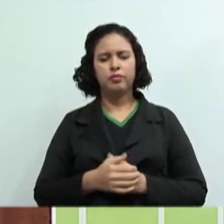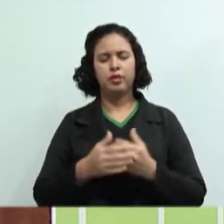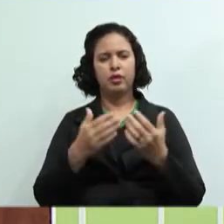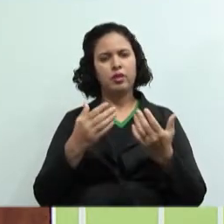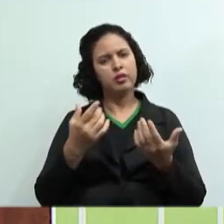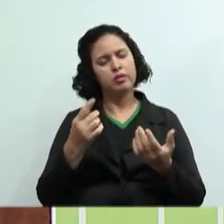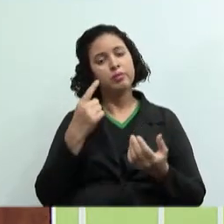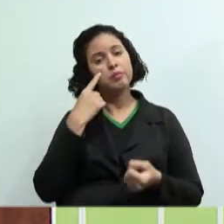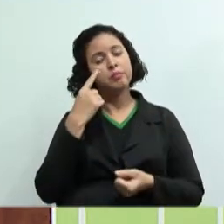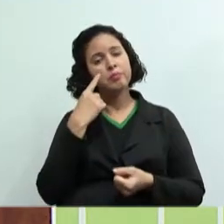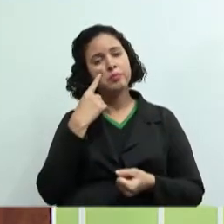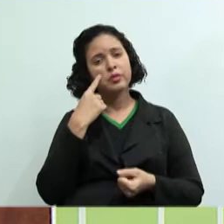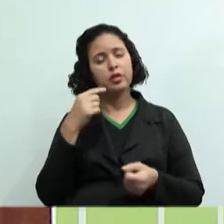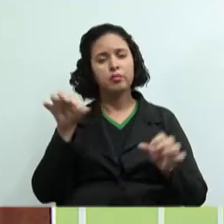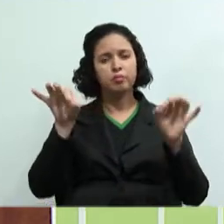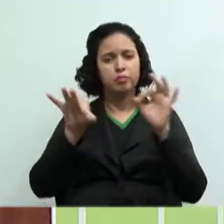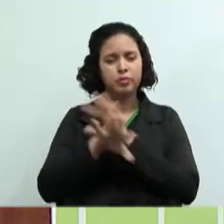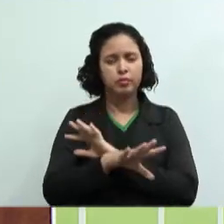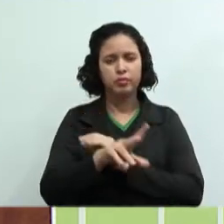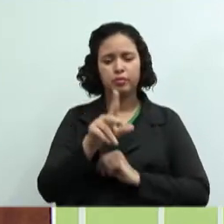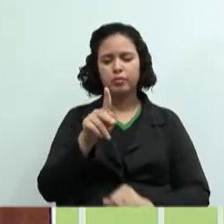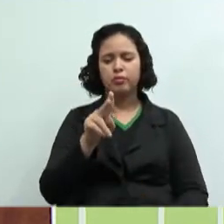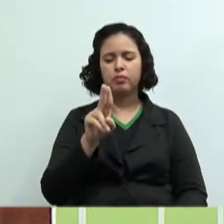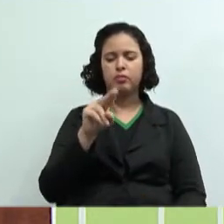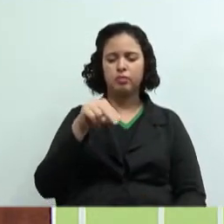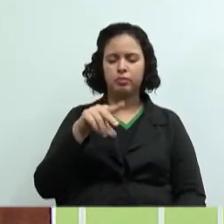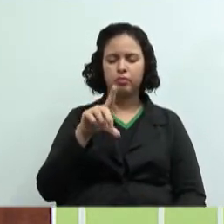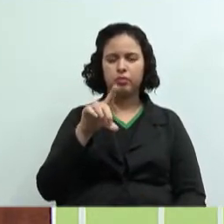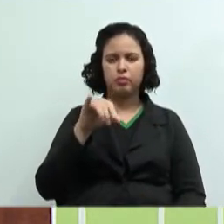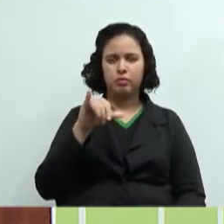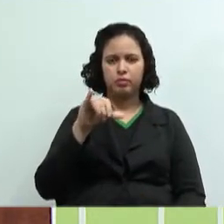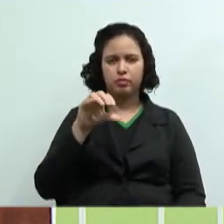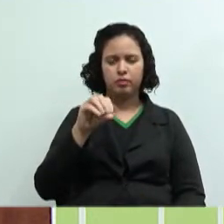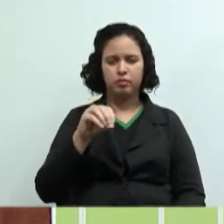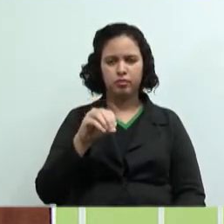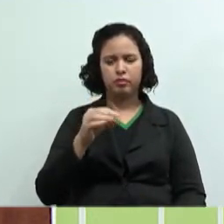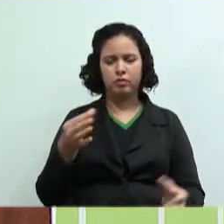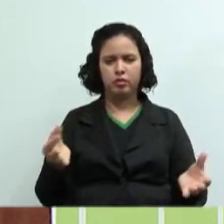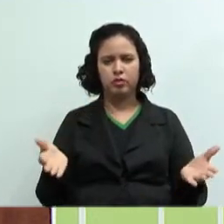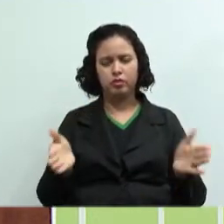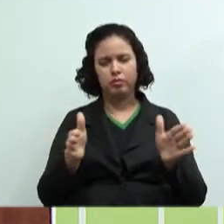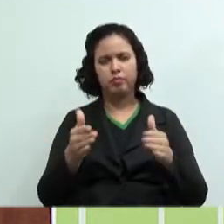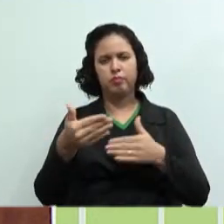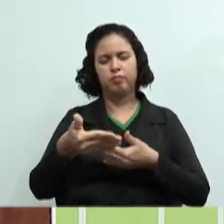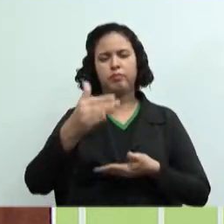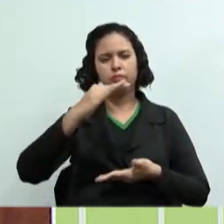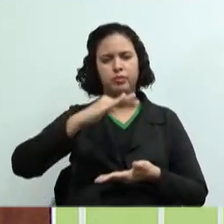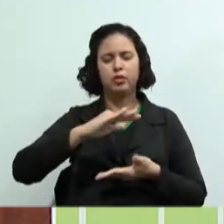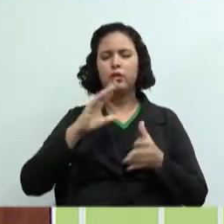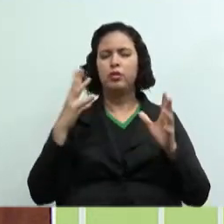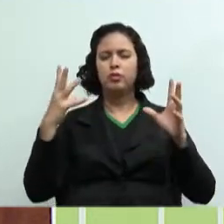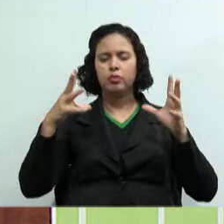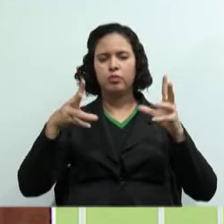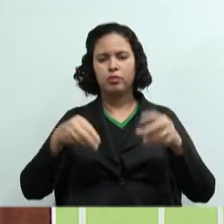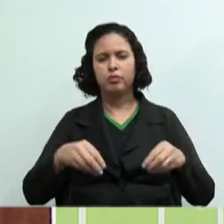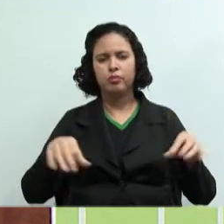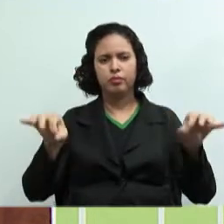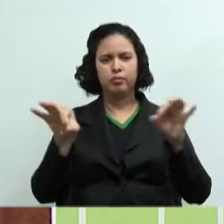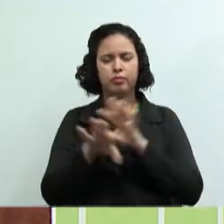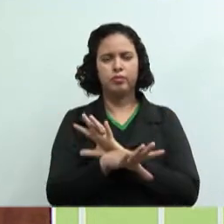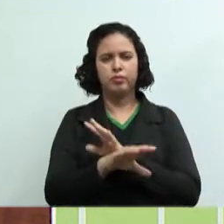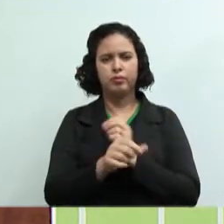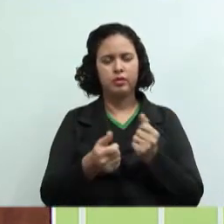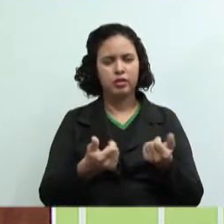pronto, embalado, todo prontinho para vender. Então todo o gasto necessário para eu deixar esse pudim pronto para